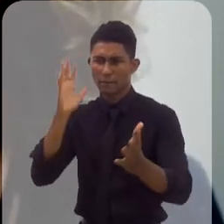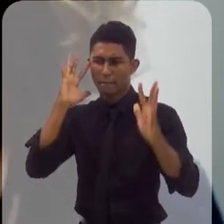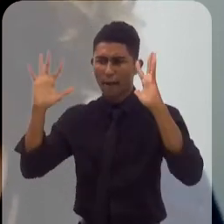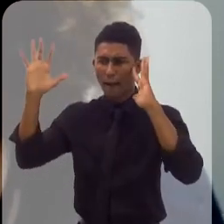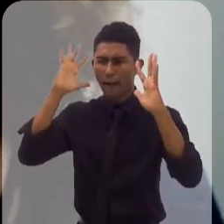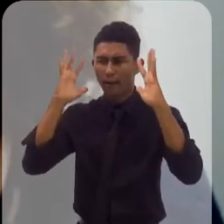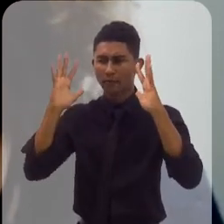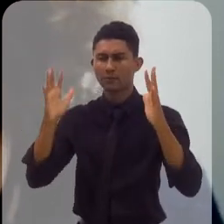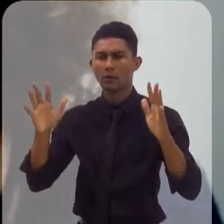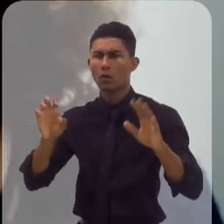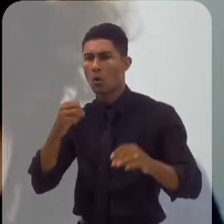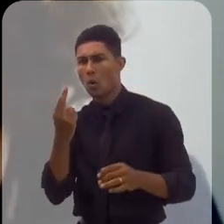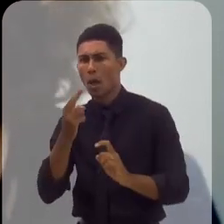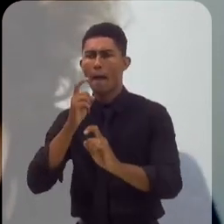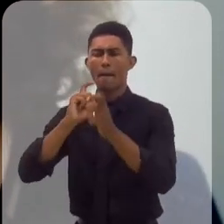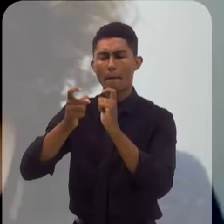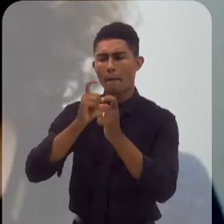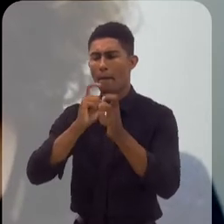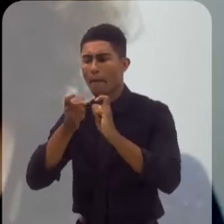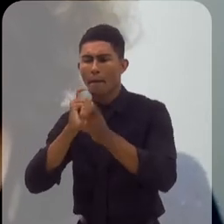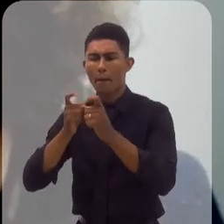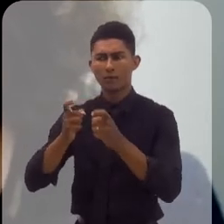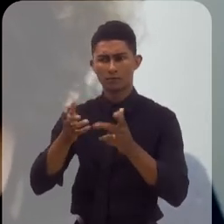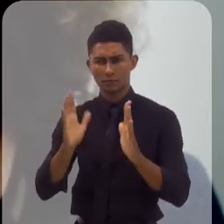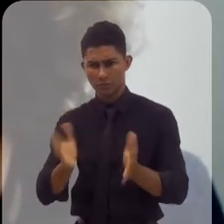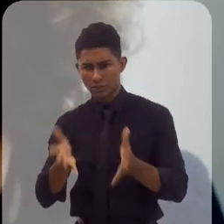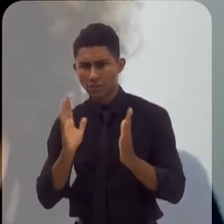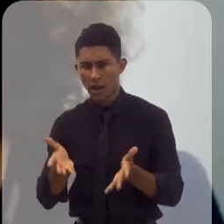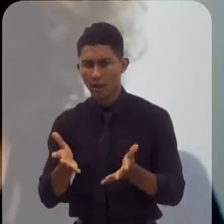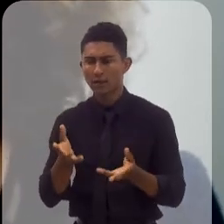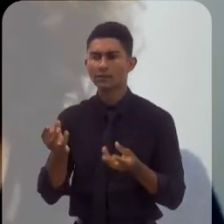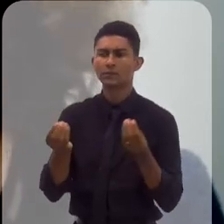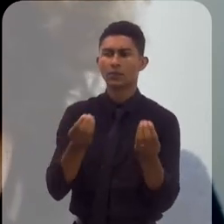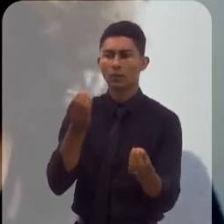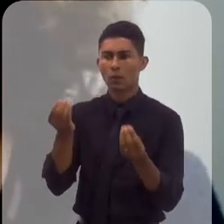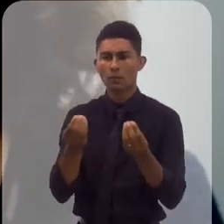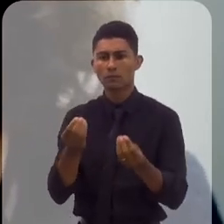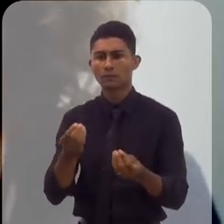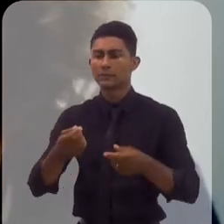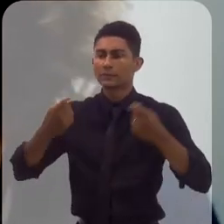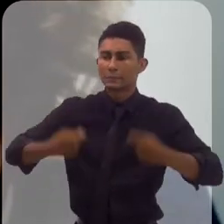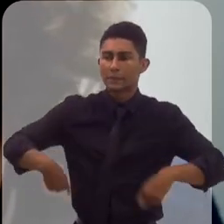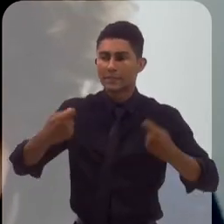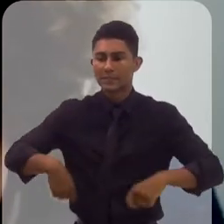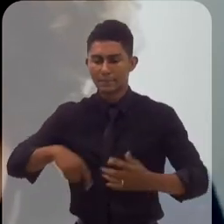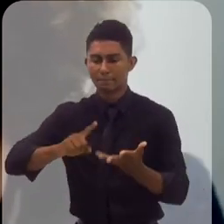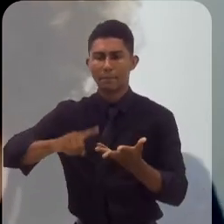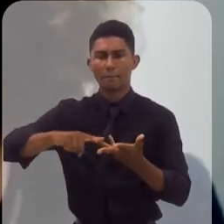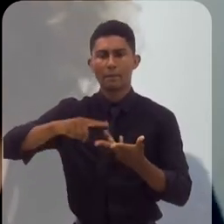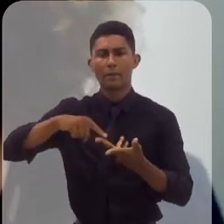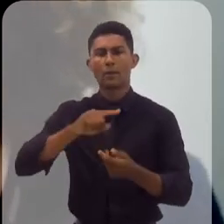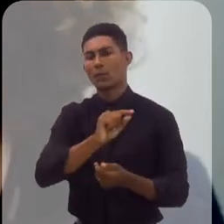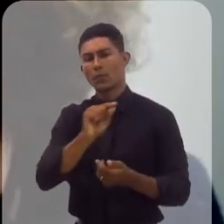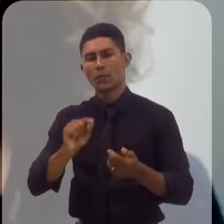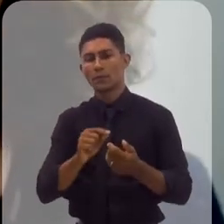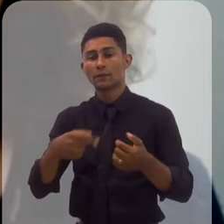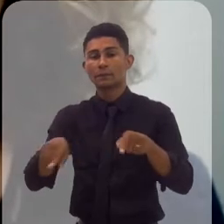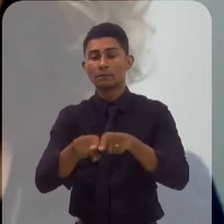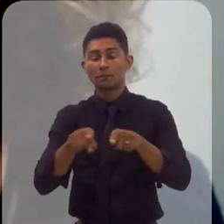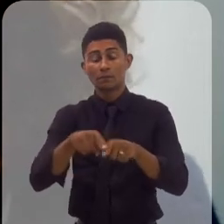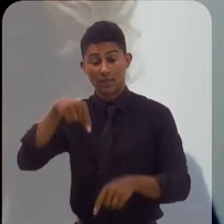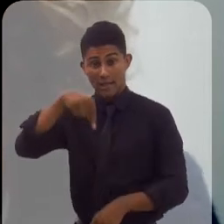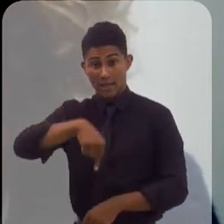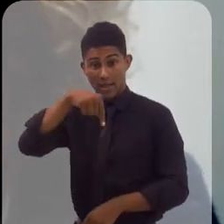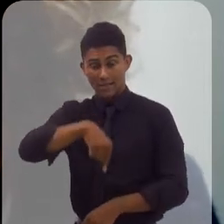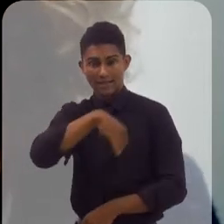existe algum diálogo também, ou mapeamento sendo feito, de que tipo de capacidades a gente vai precisar atrair, principalmente começar a